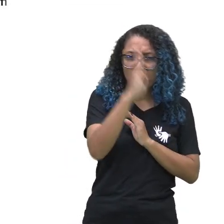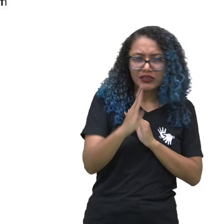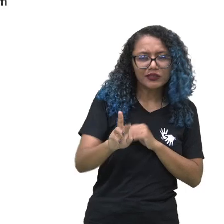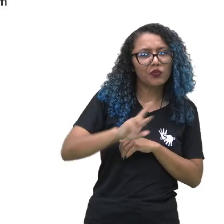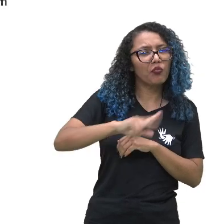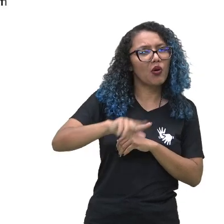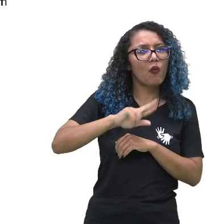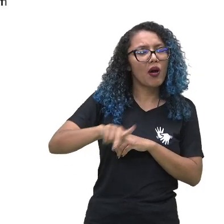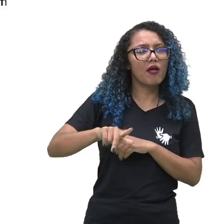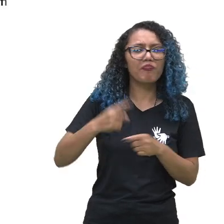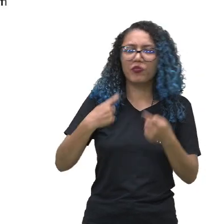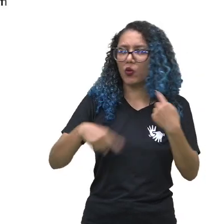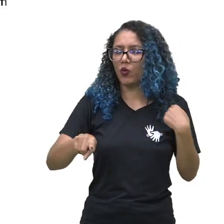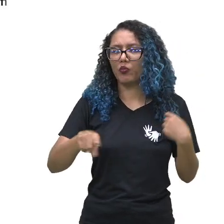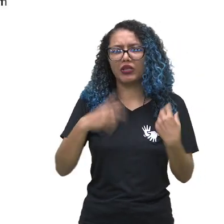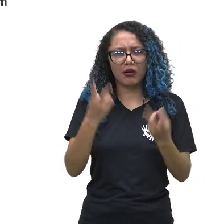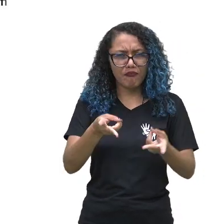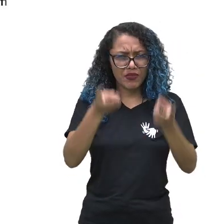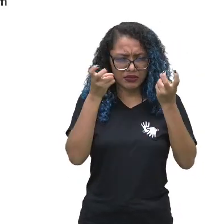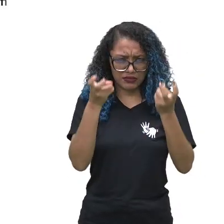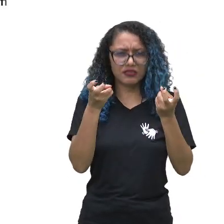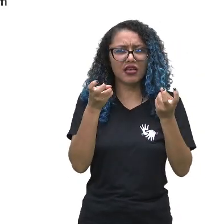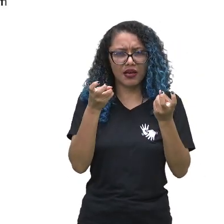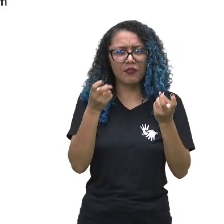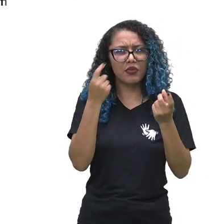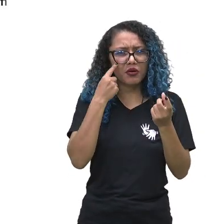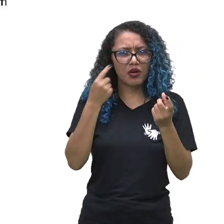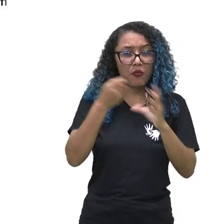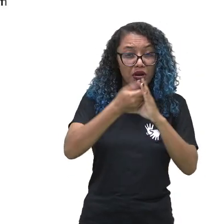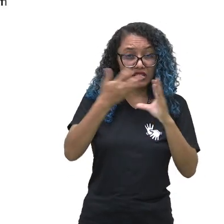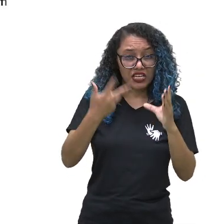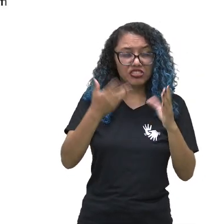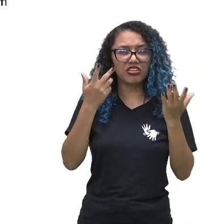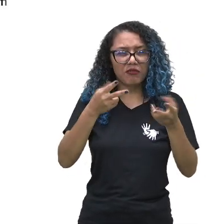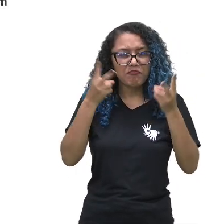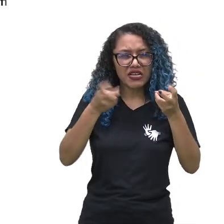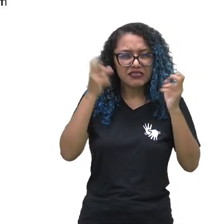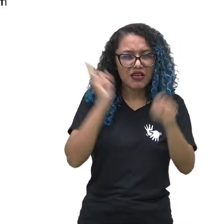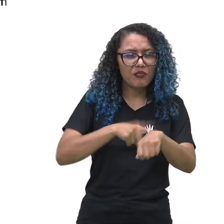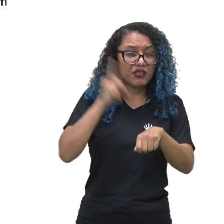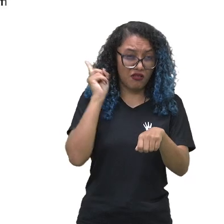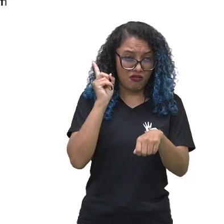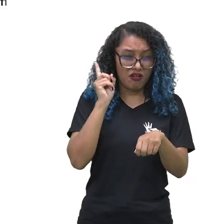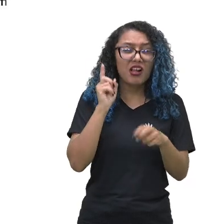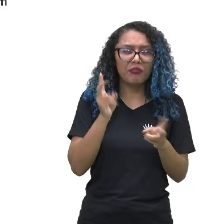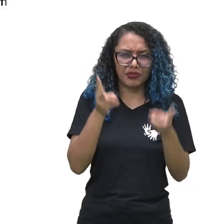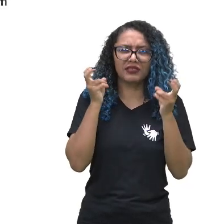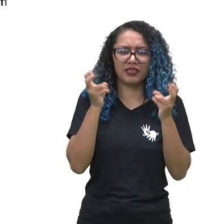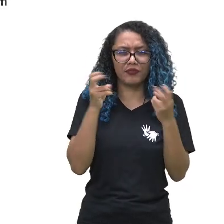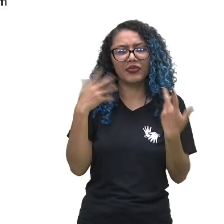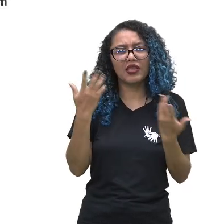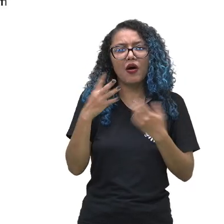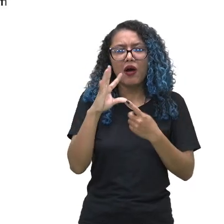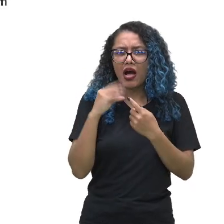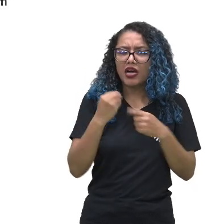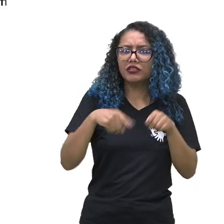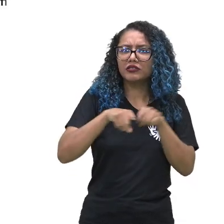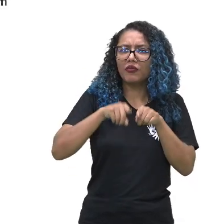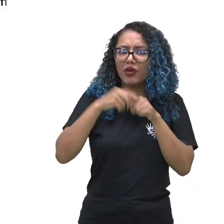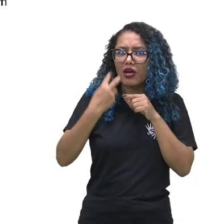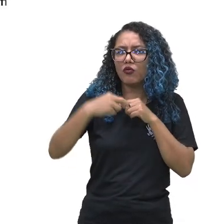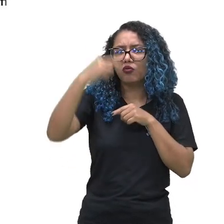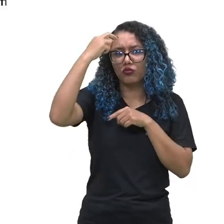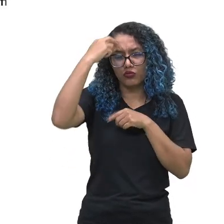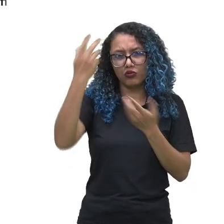Percebe como essa identificação, ela é imediata? Então, a arte e a cultura